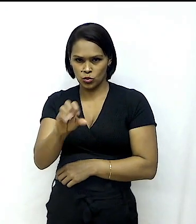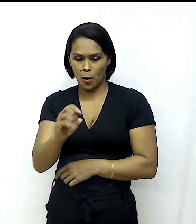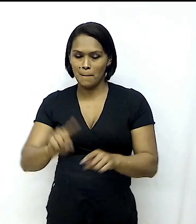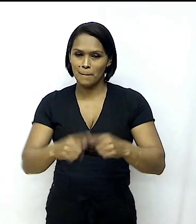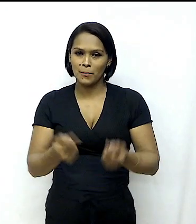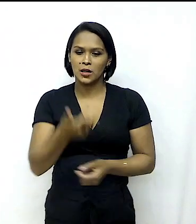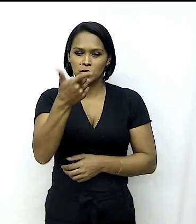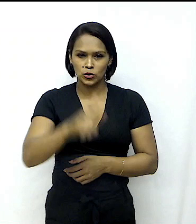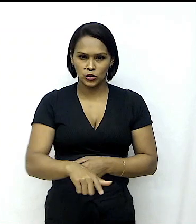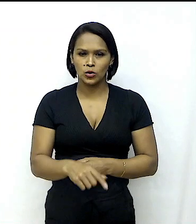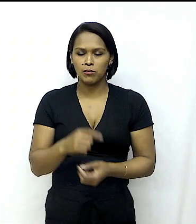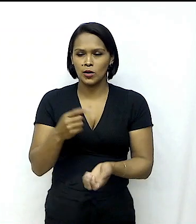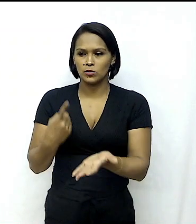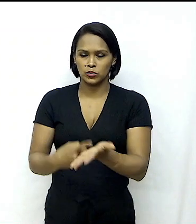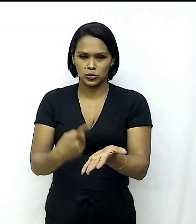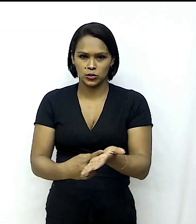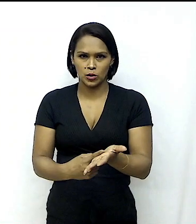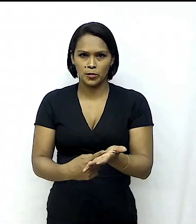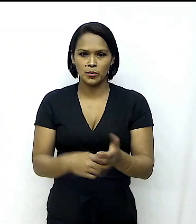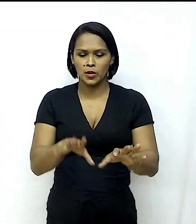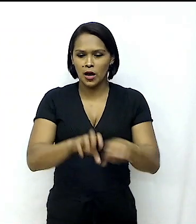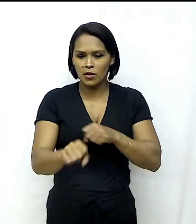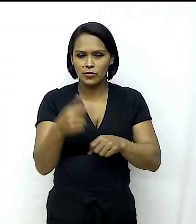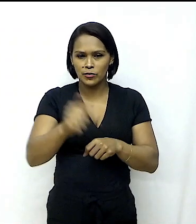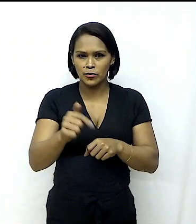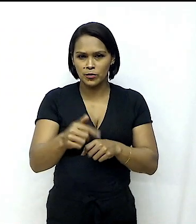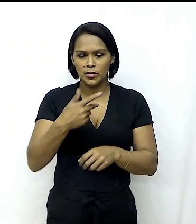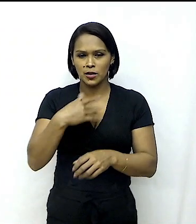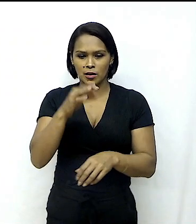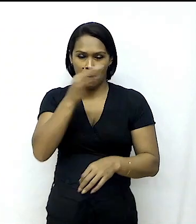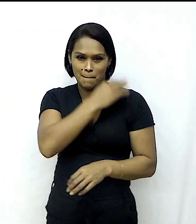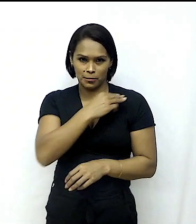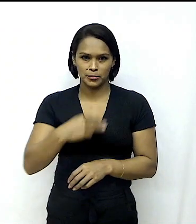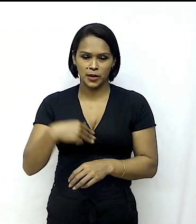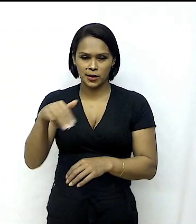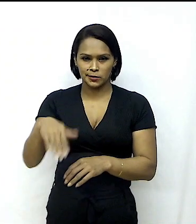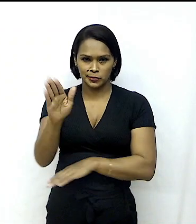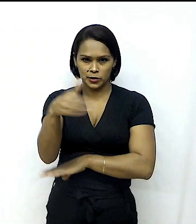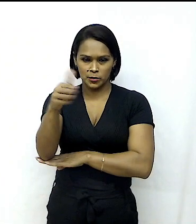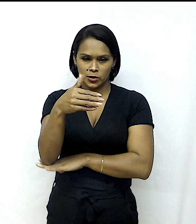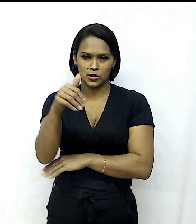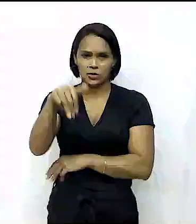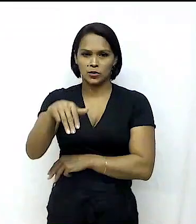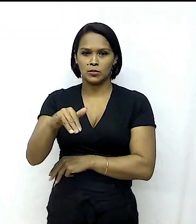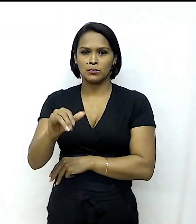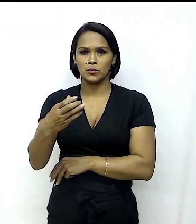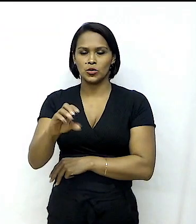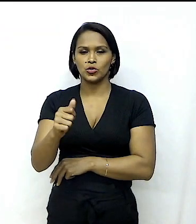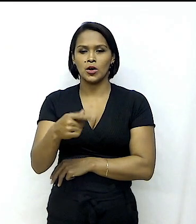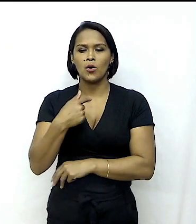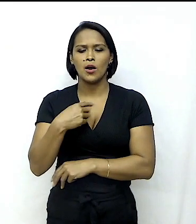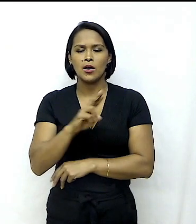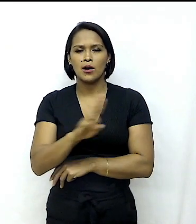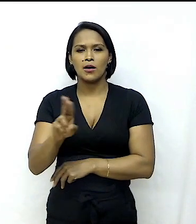novamente nós nos comprometemos a reformulá-la aqui para o embaixador Michel, que é de Renato